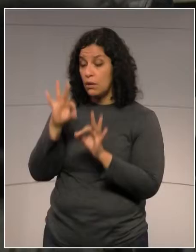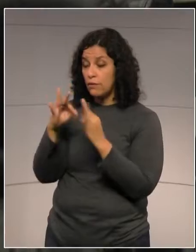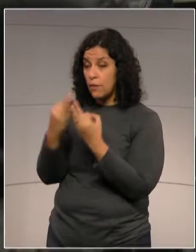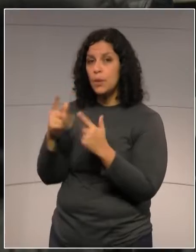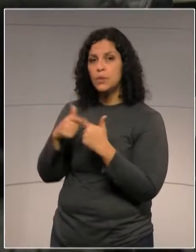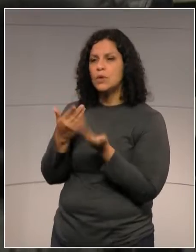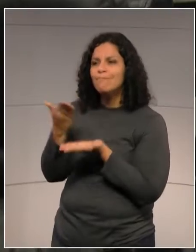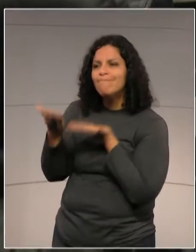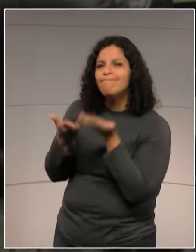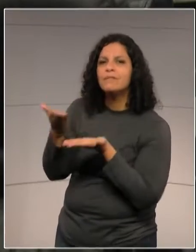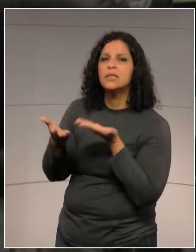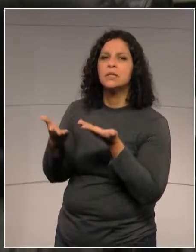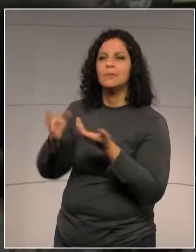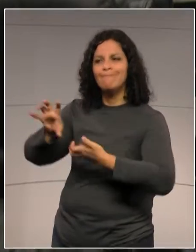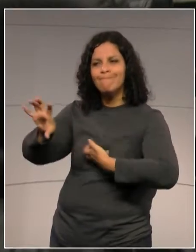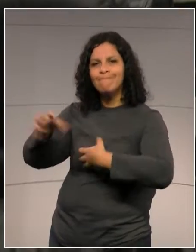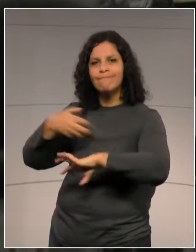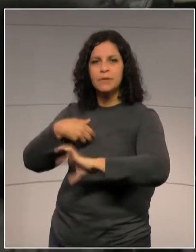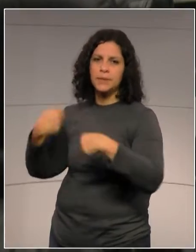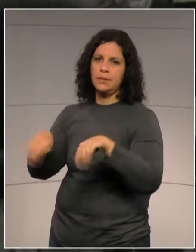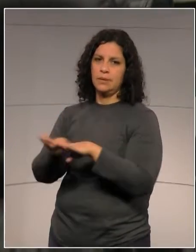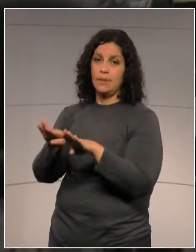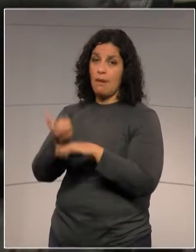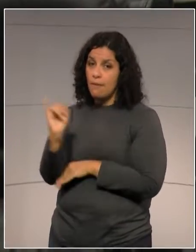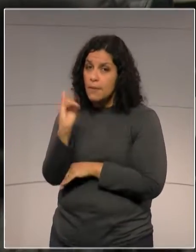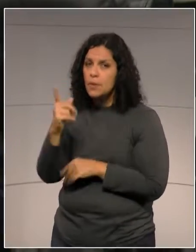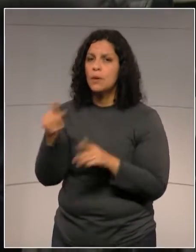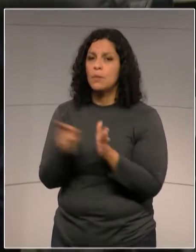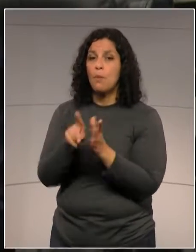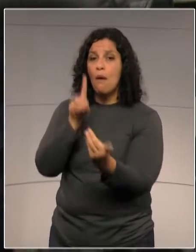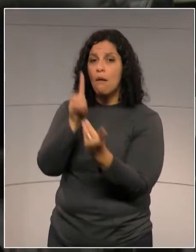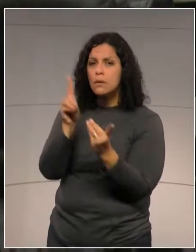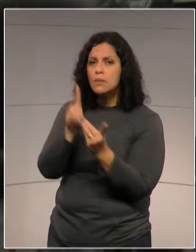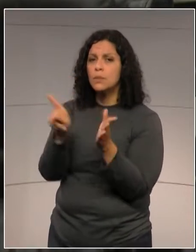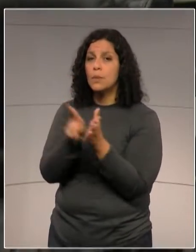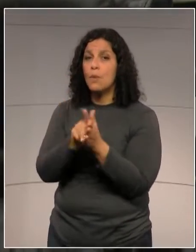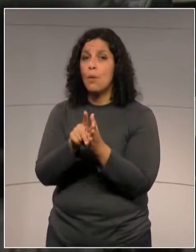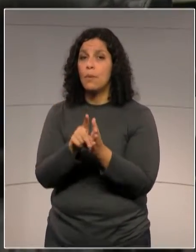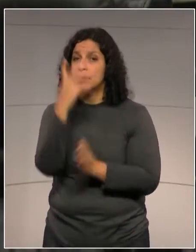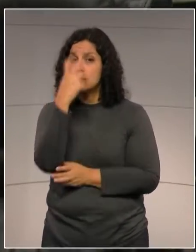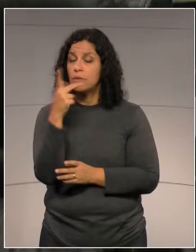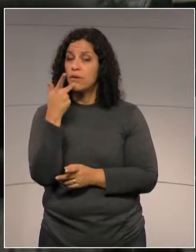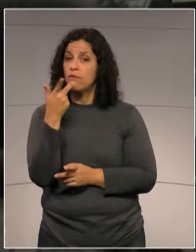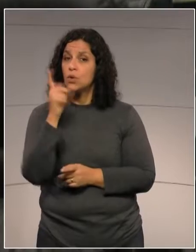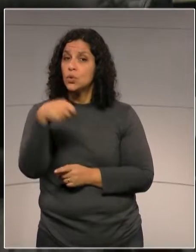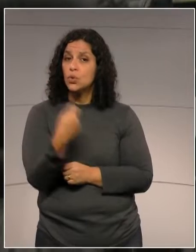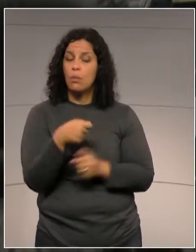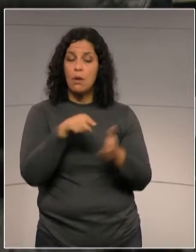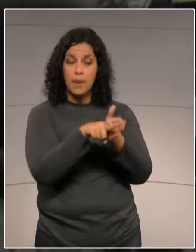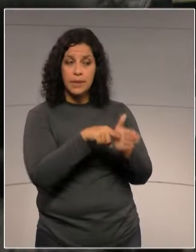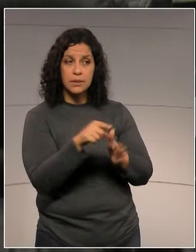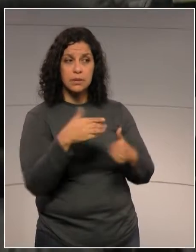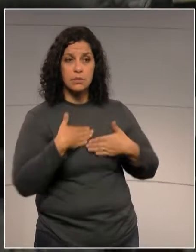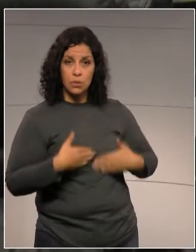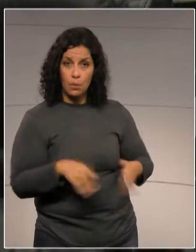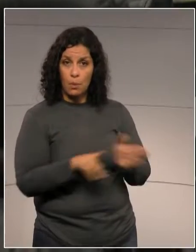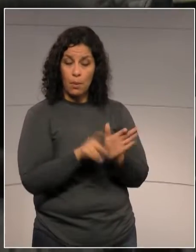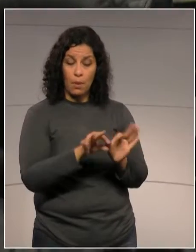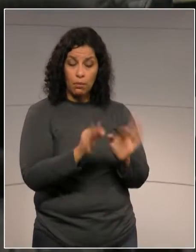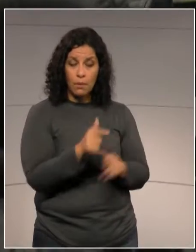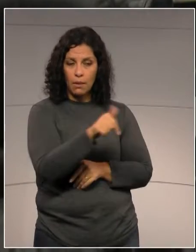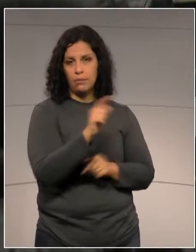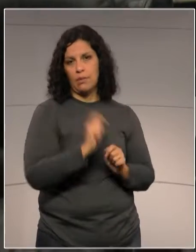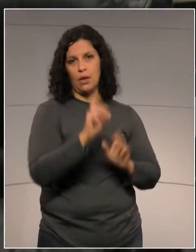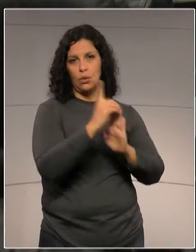humanizado é de fundamental importância, tanto quanto o atendimento mais célebre que Vossa Excelência reclama